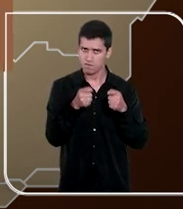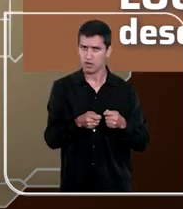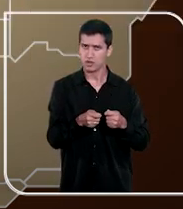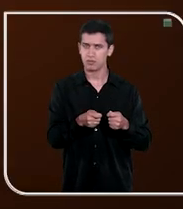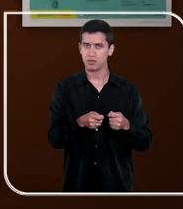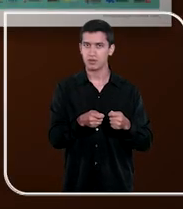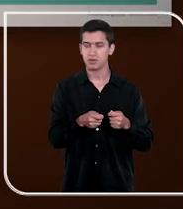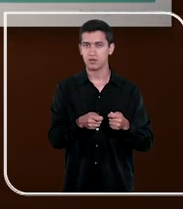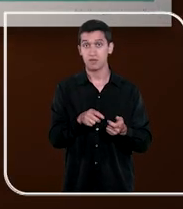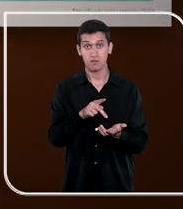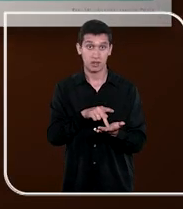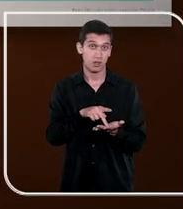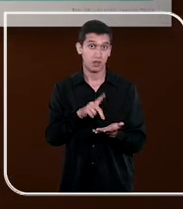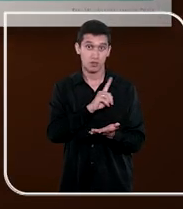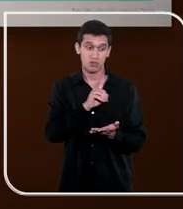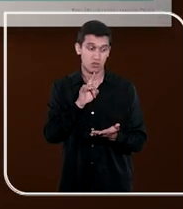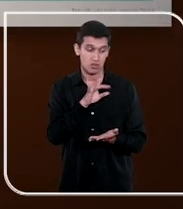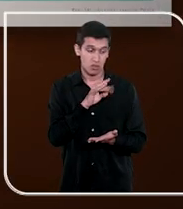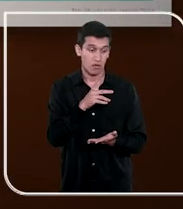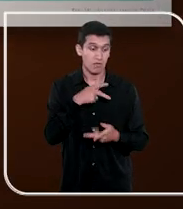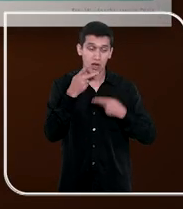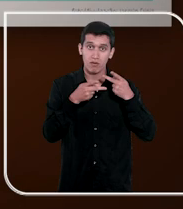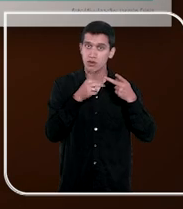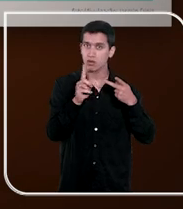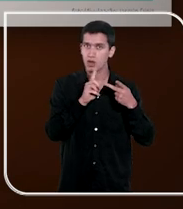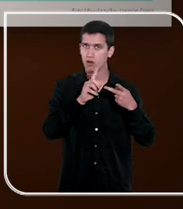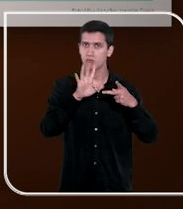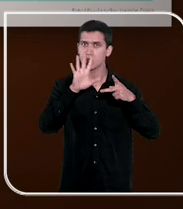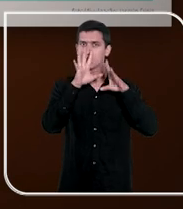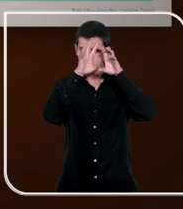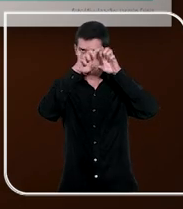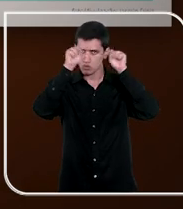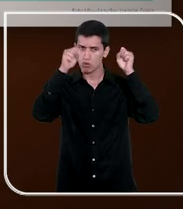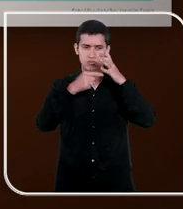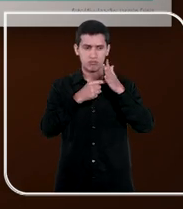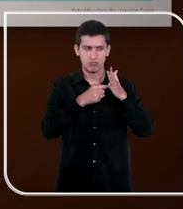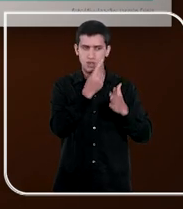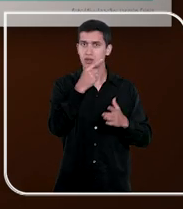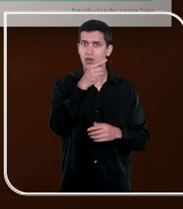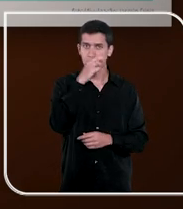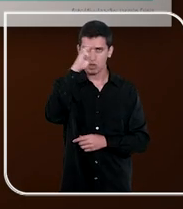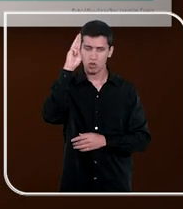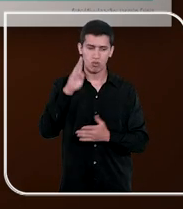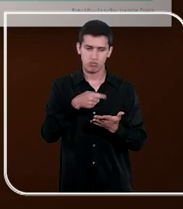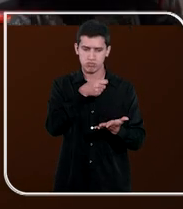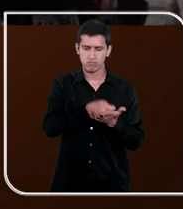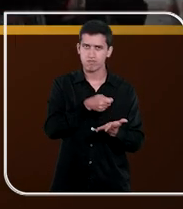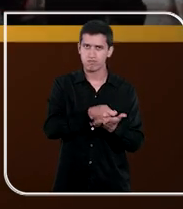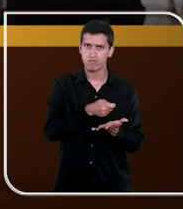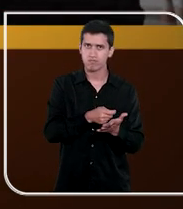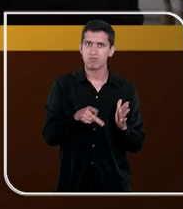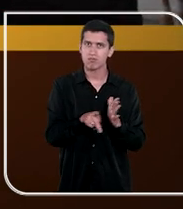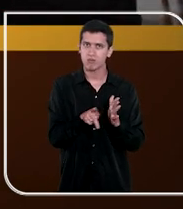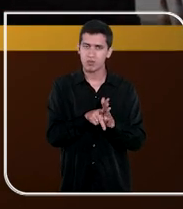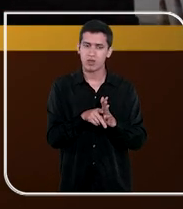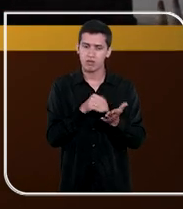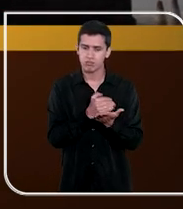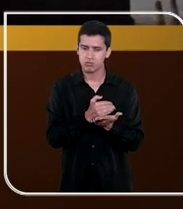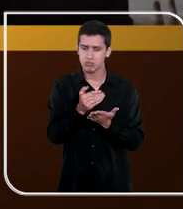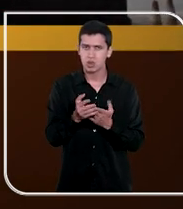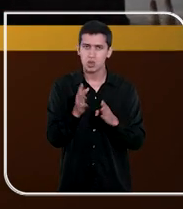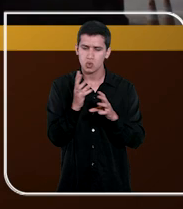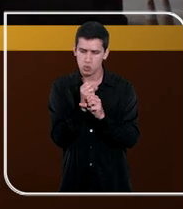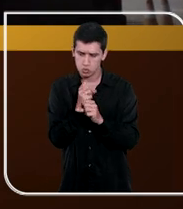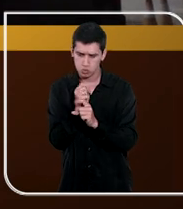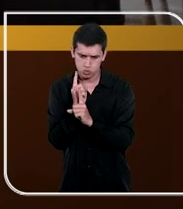efetivo. Realmente, não ficaram só no papel. O Tribunal foi o primeiro a estabelecer a obrigatoriedade da etapa